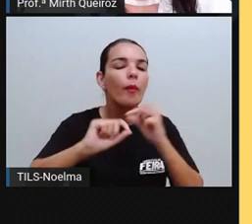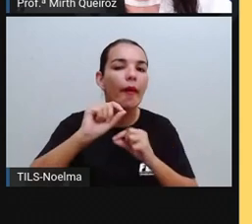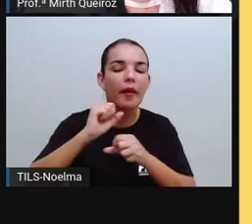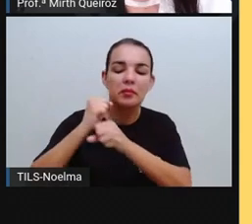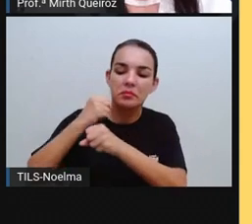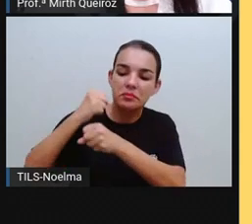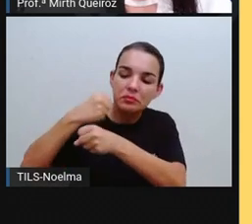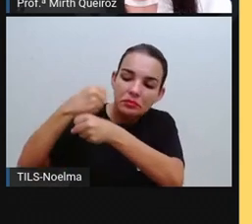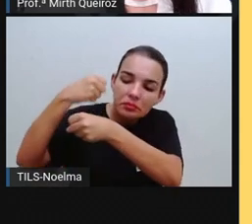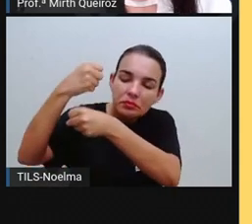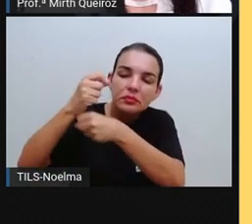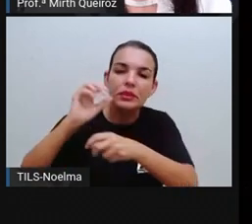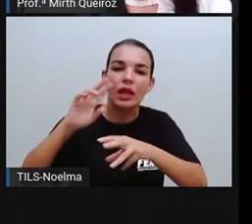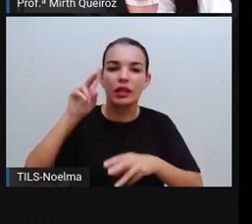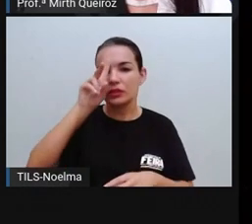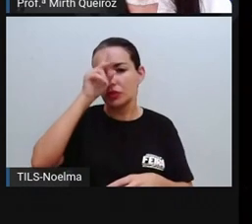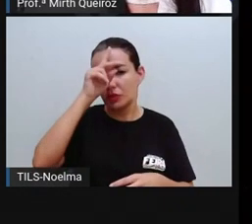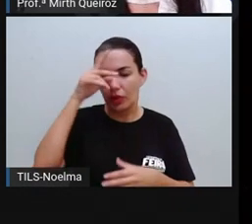historicamente.